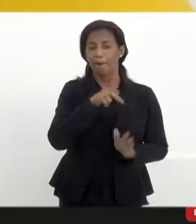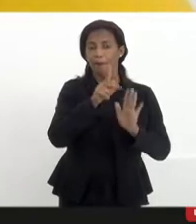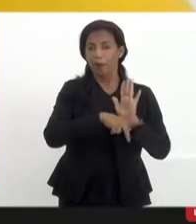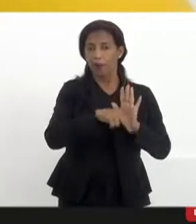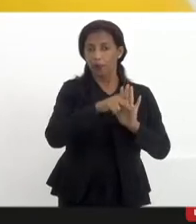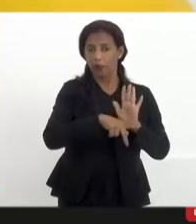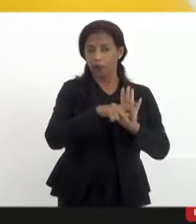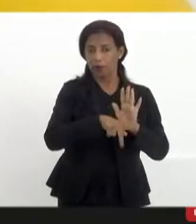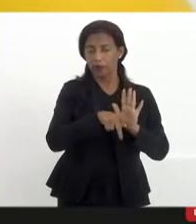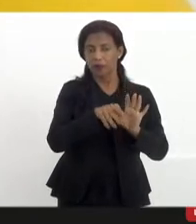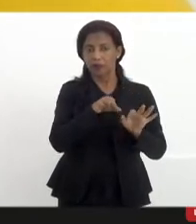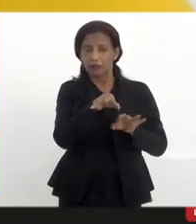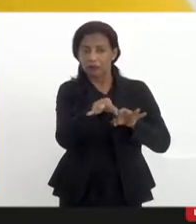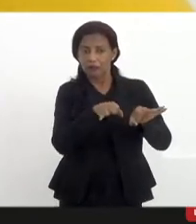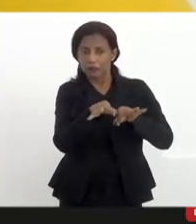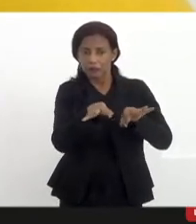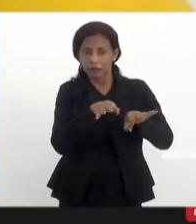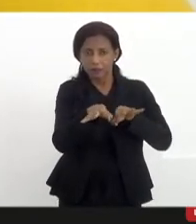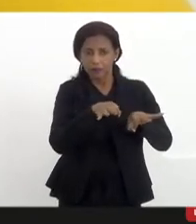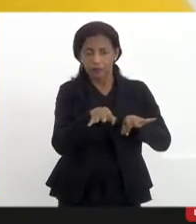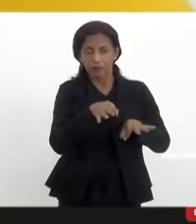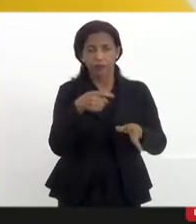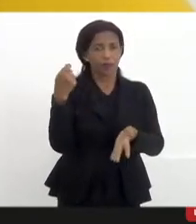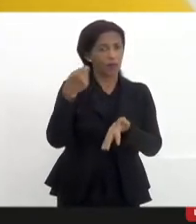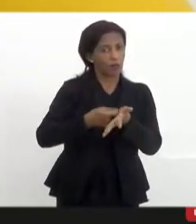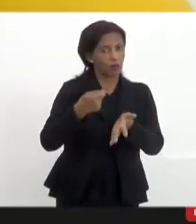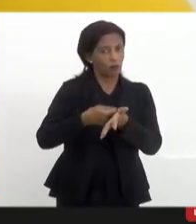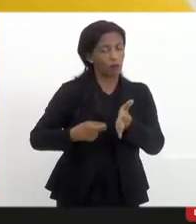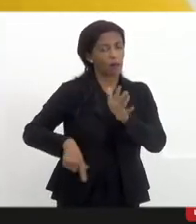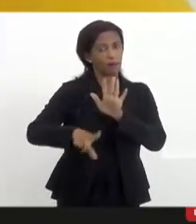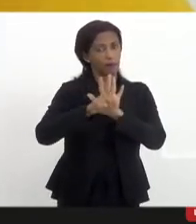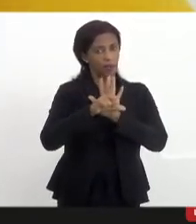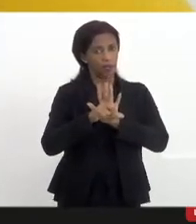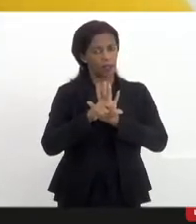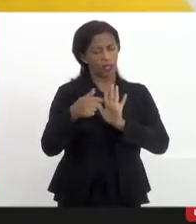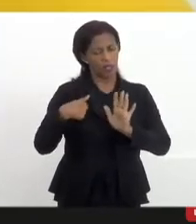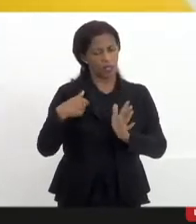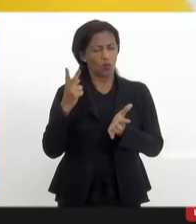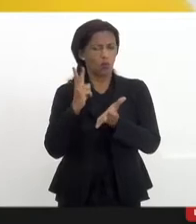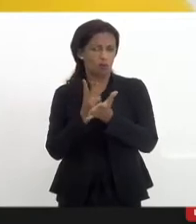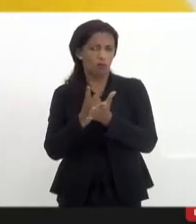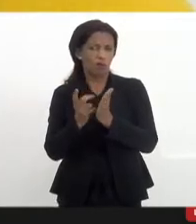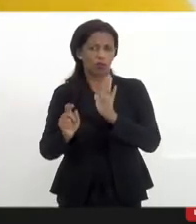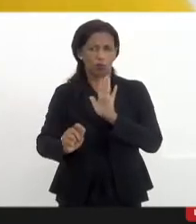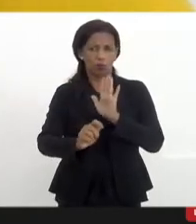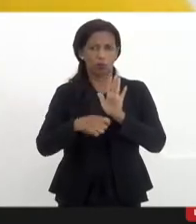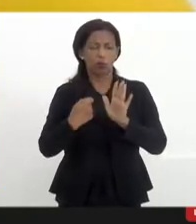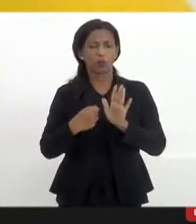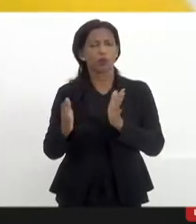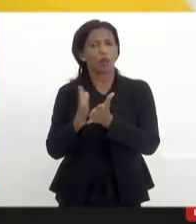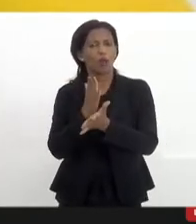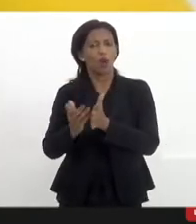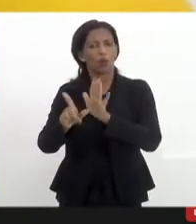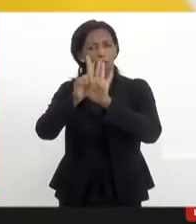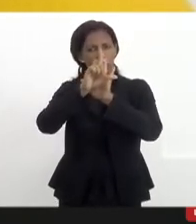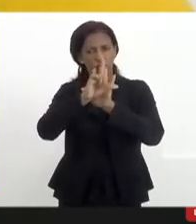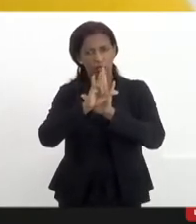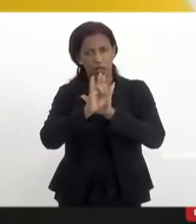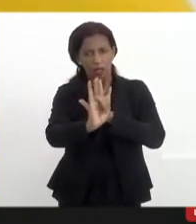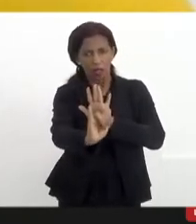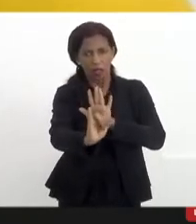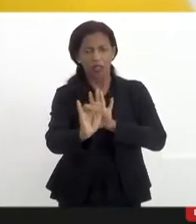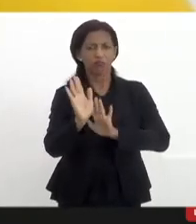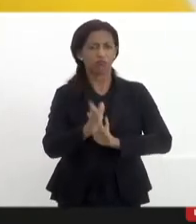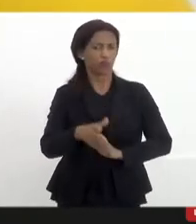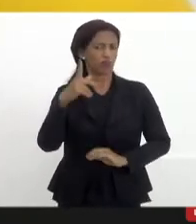dos nossos mecanismos legais para lutarmos pela efetivação da lei. Eu mesmo sou autor de algumas leis que a gente teve